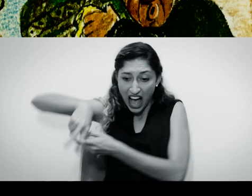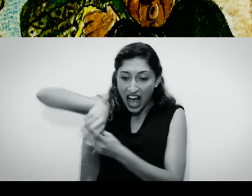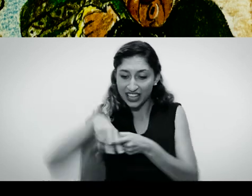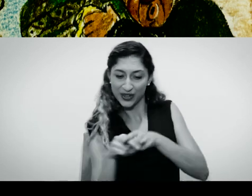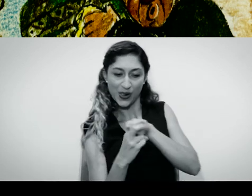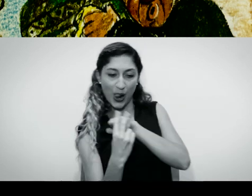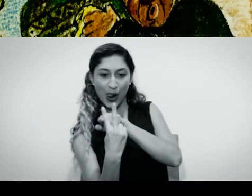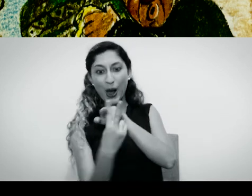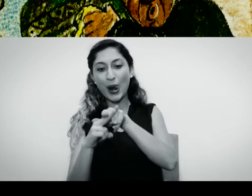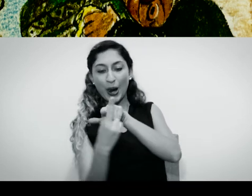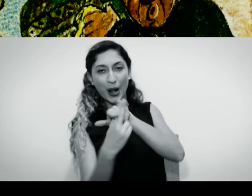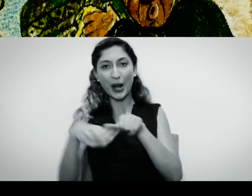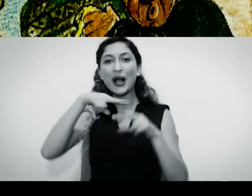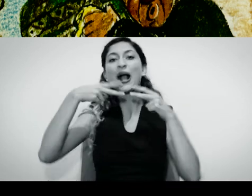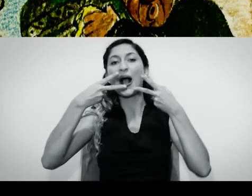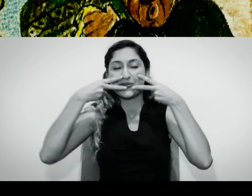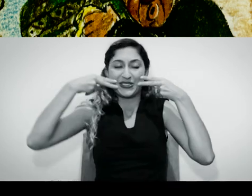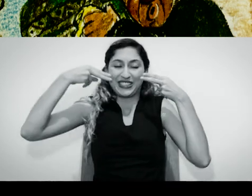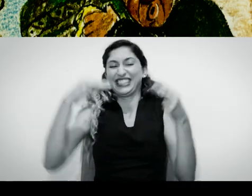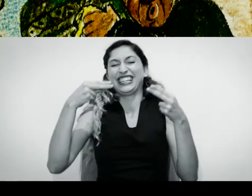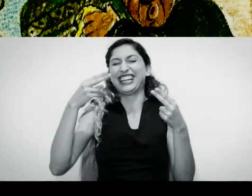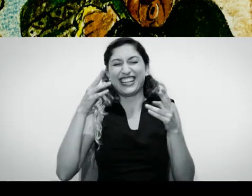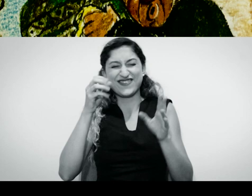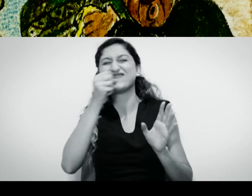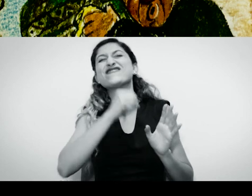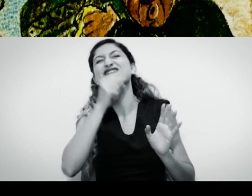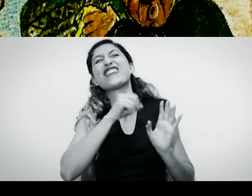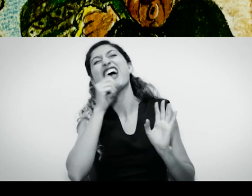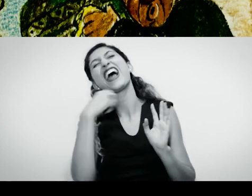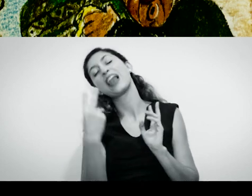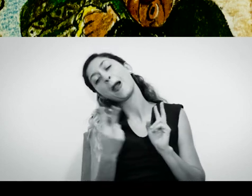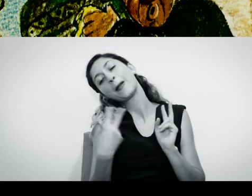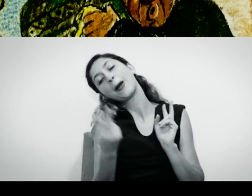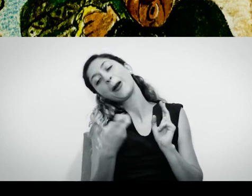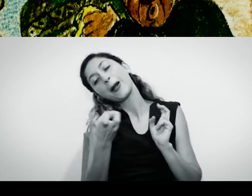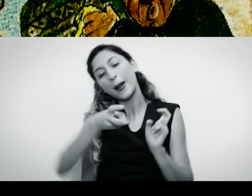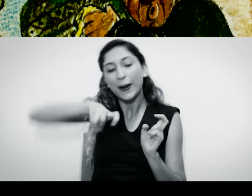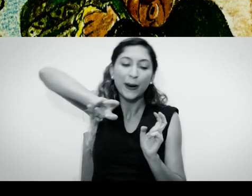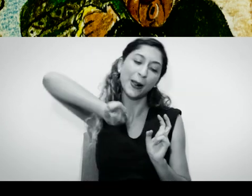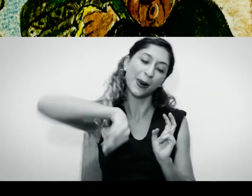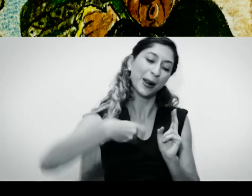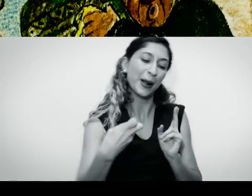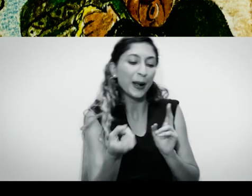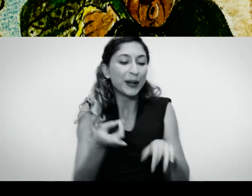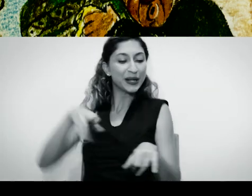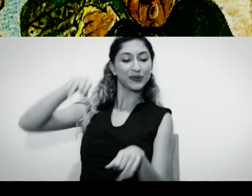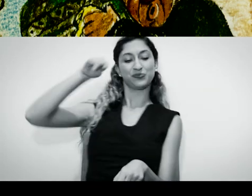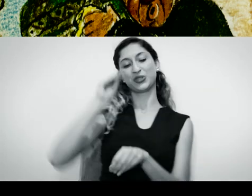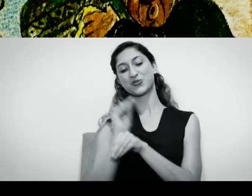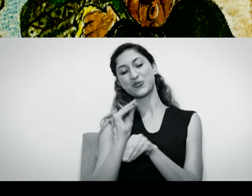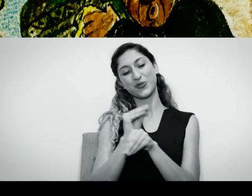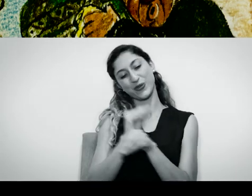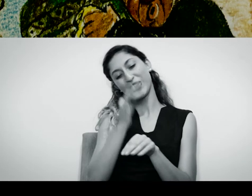pretas de algodão, calcinha e combinação. Era a velha, a cambalhota, cuidando da plantação.